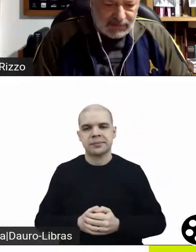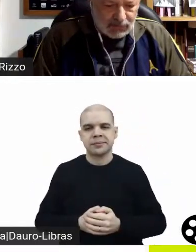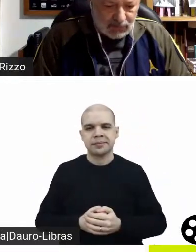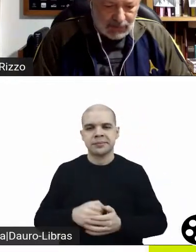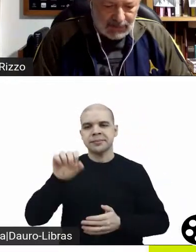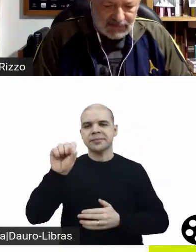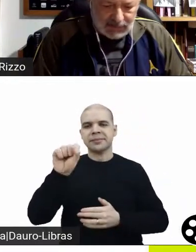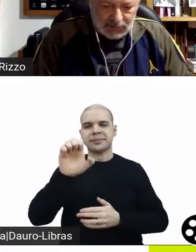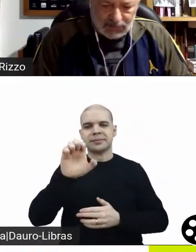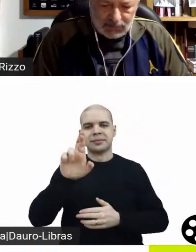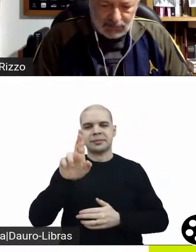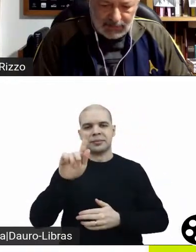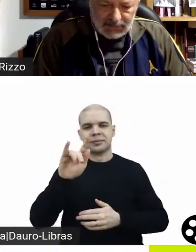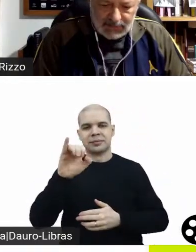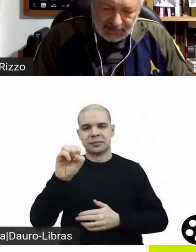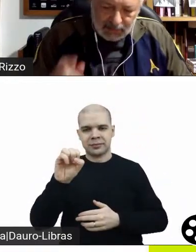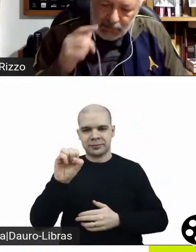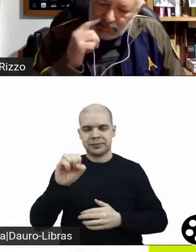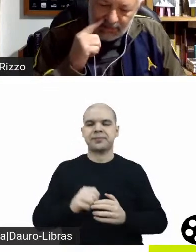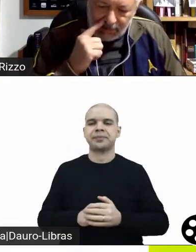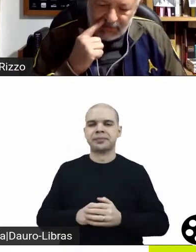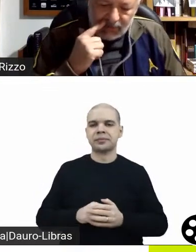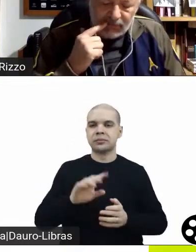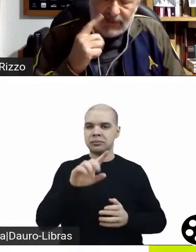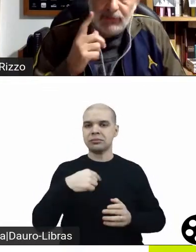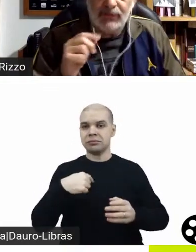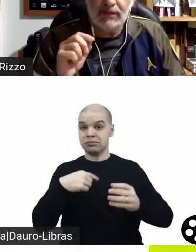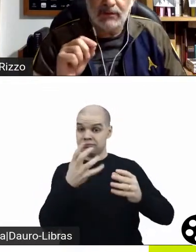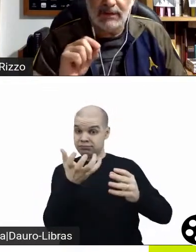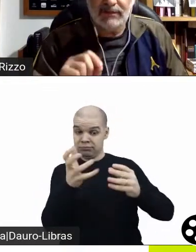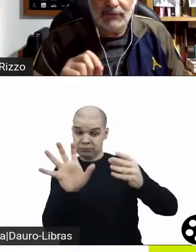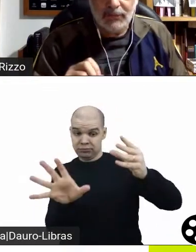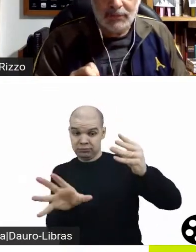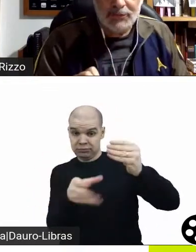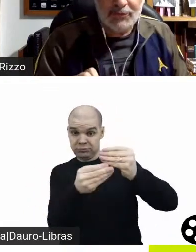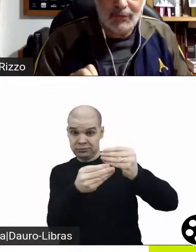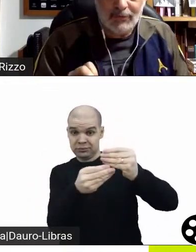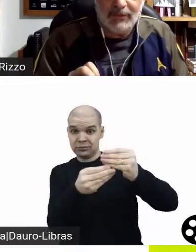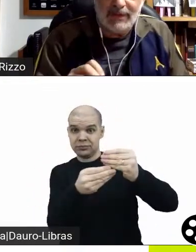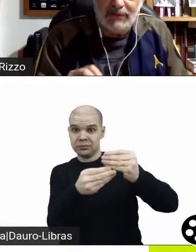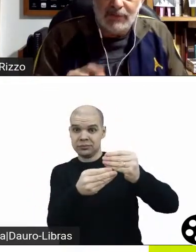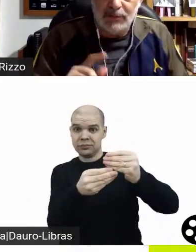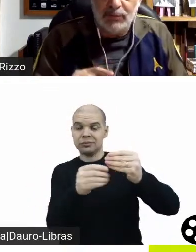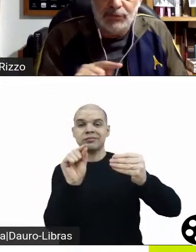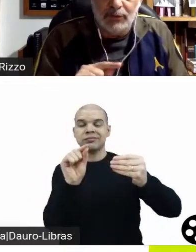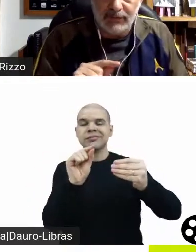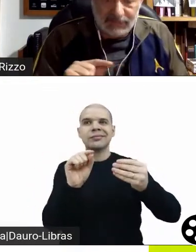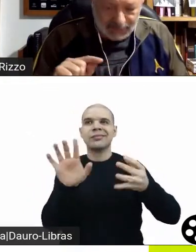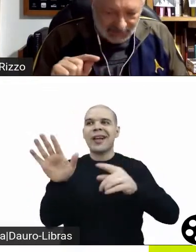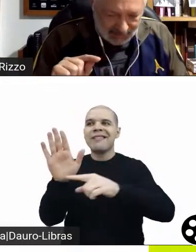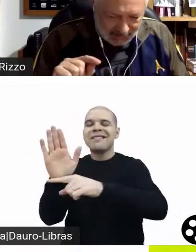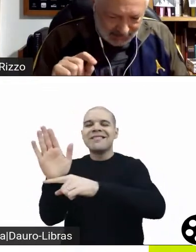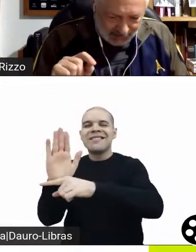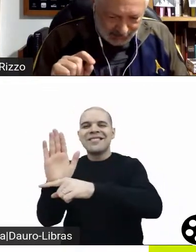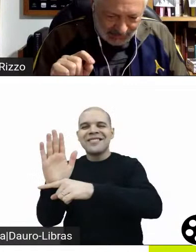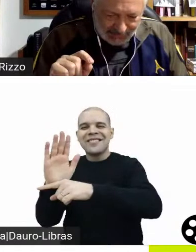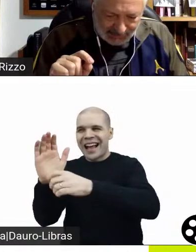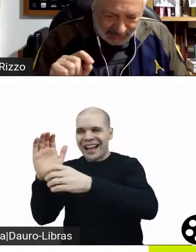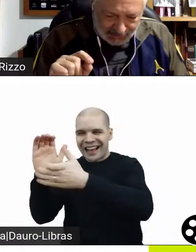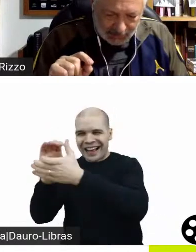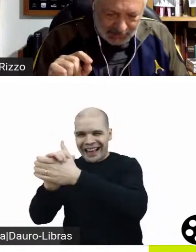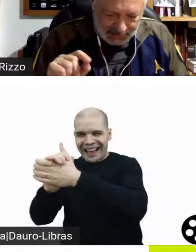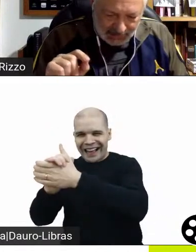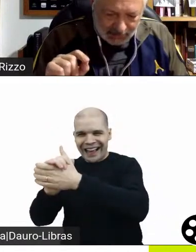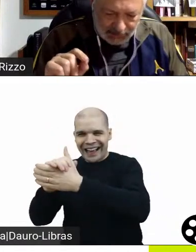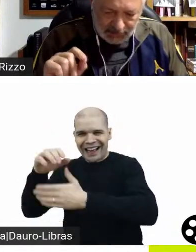Eu acrescento a essa nossa conversa, a esse ponto da nossa conversa, o fato de que esse é um filme jovem, feito por jovens. Eu fui